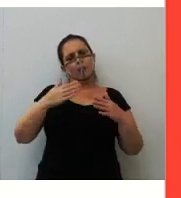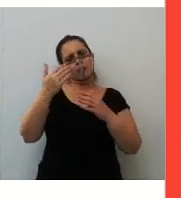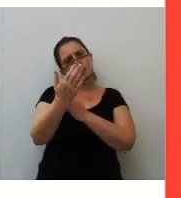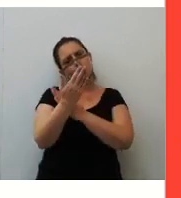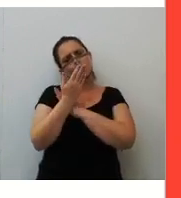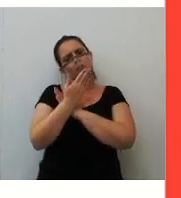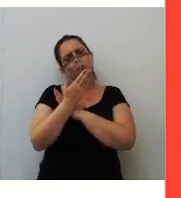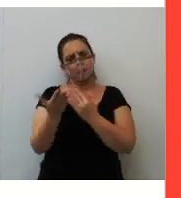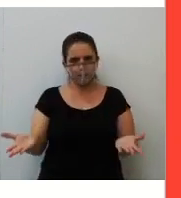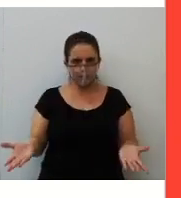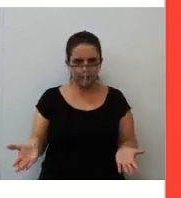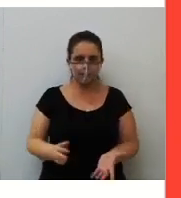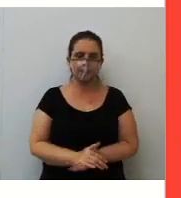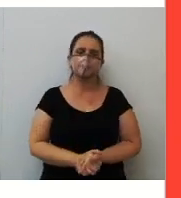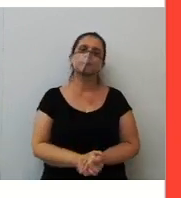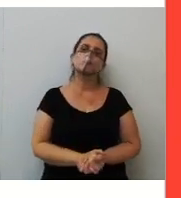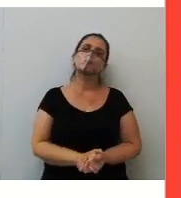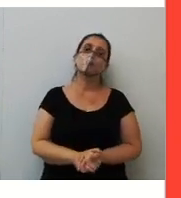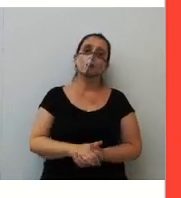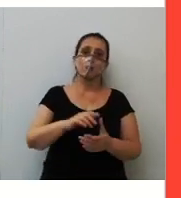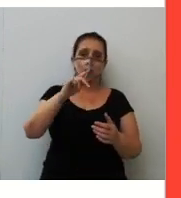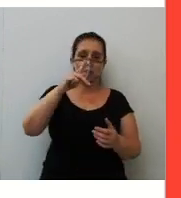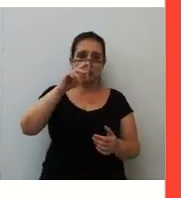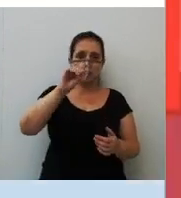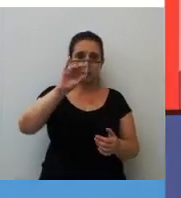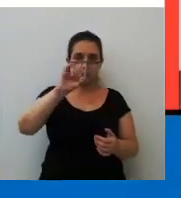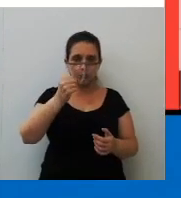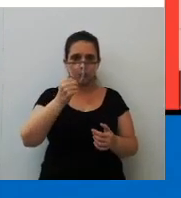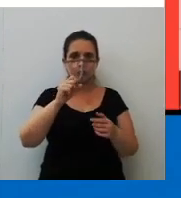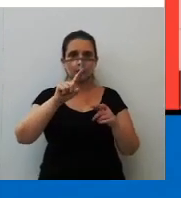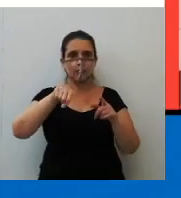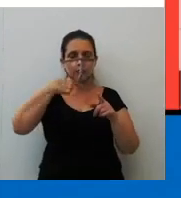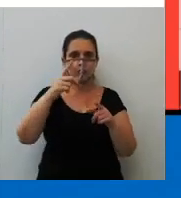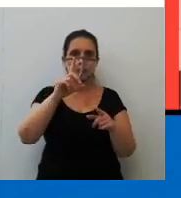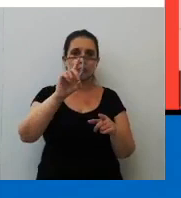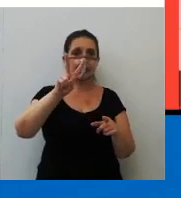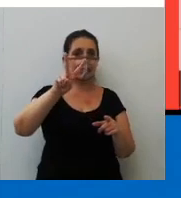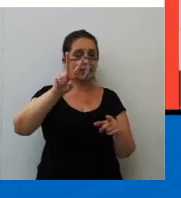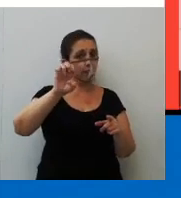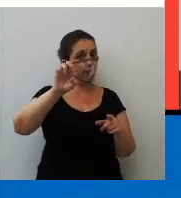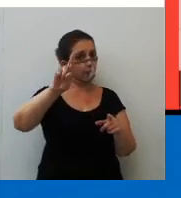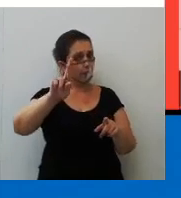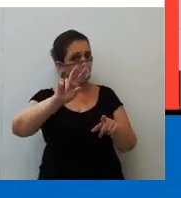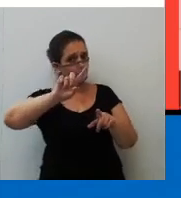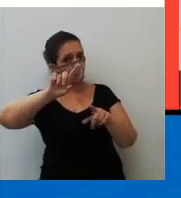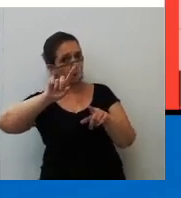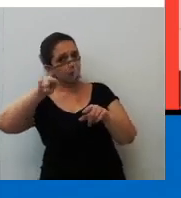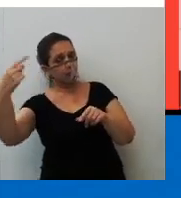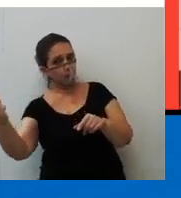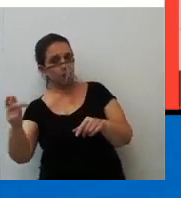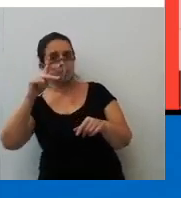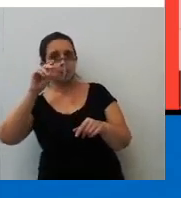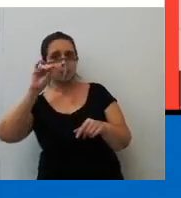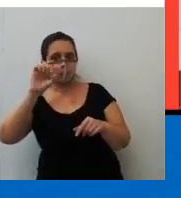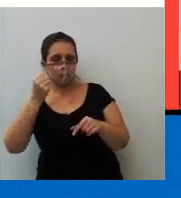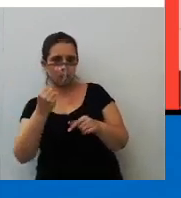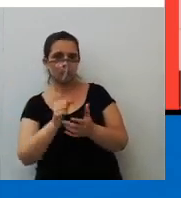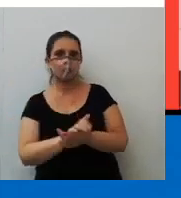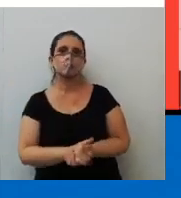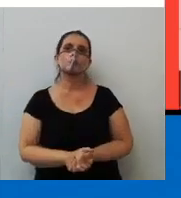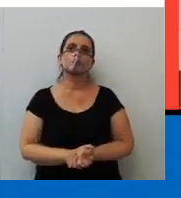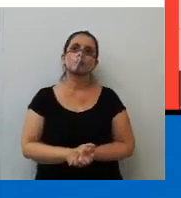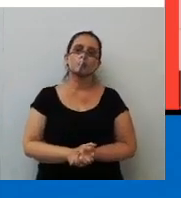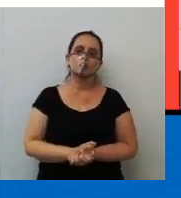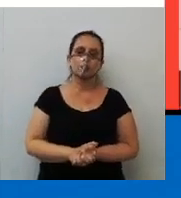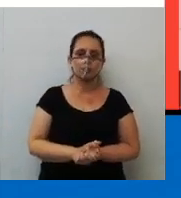após o verbo deves. Lembrando que esse verbo aí tá sendo utilizado na segunda pessoa do singular. Forma